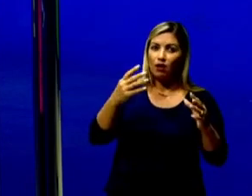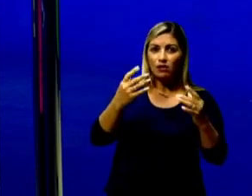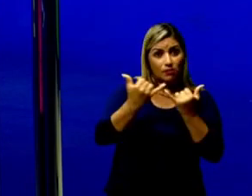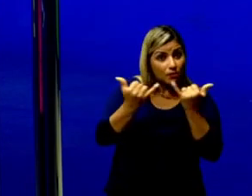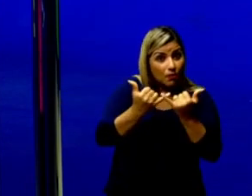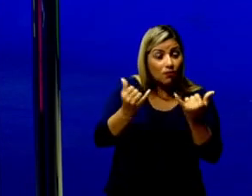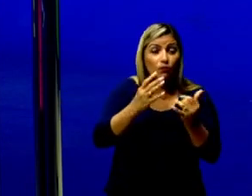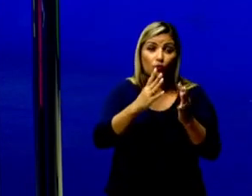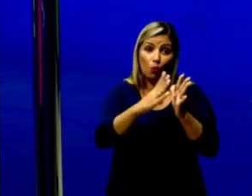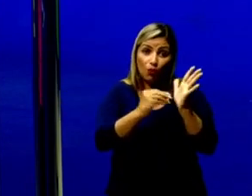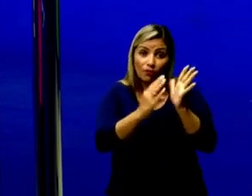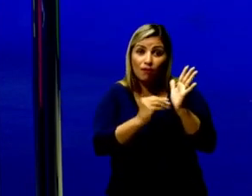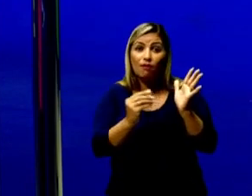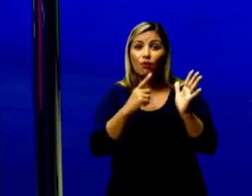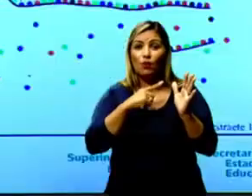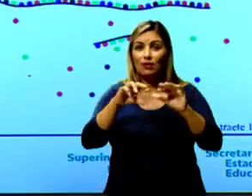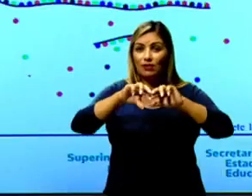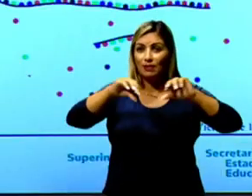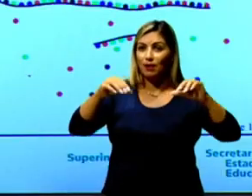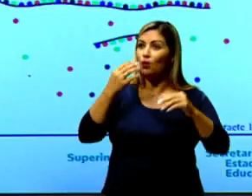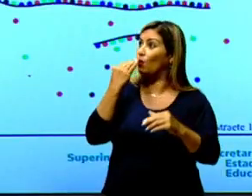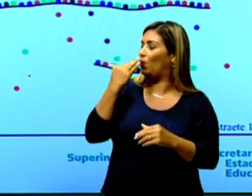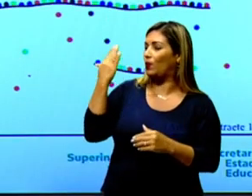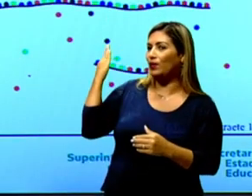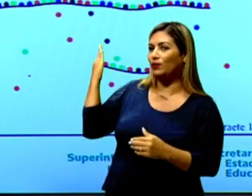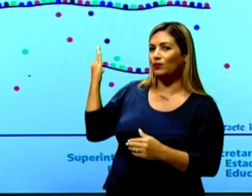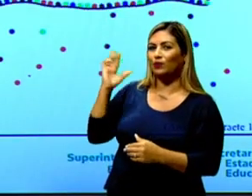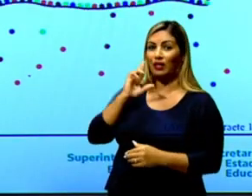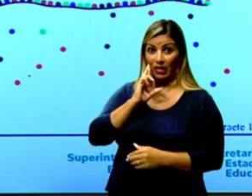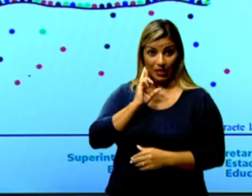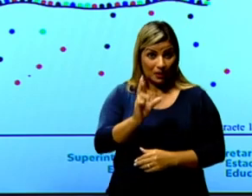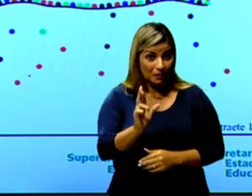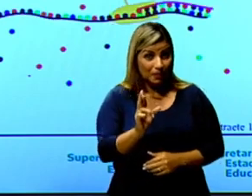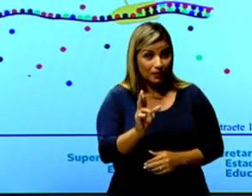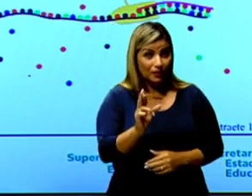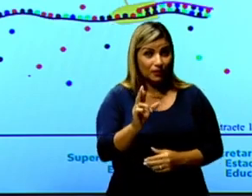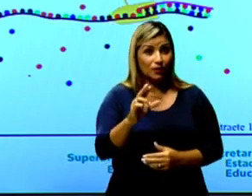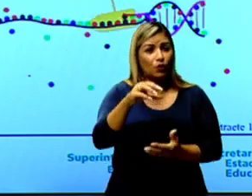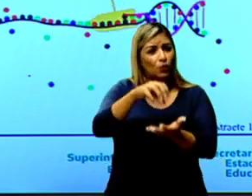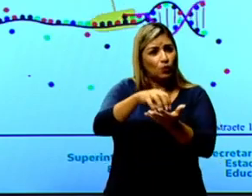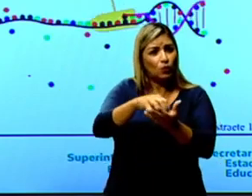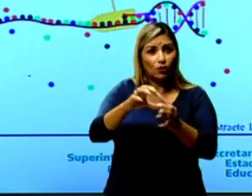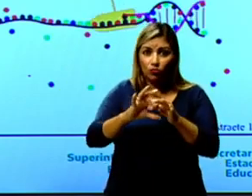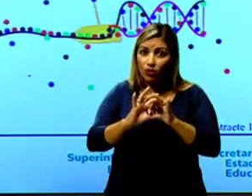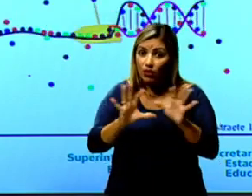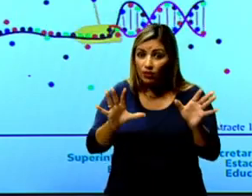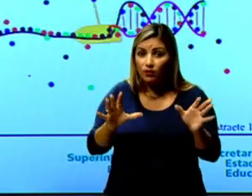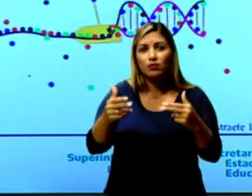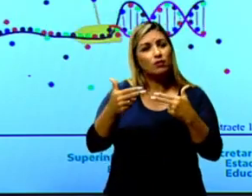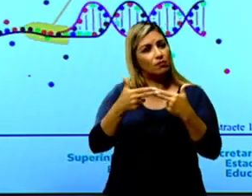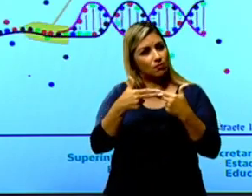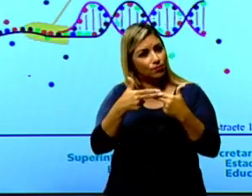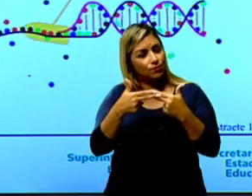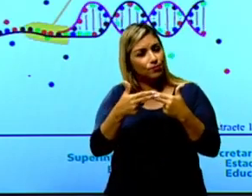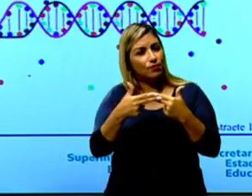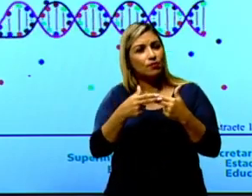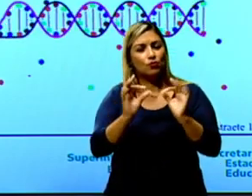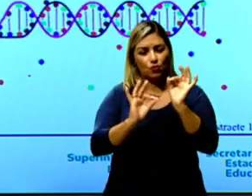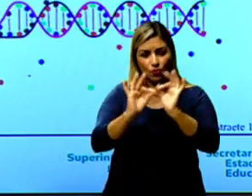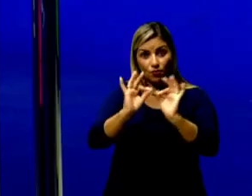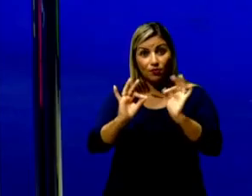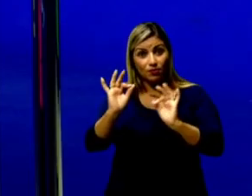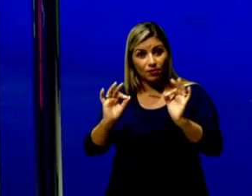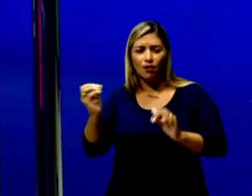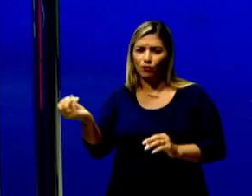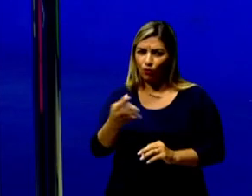separam, esses pontinhos coloridos representam os nucleotídeos livres que são utilizados para a construção